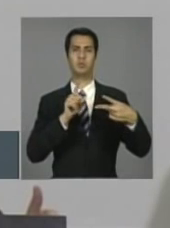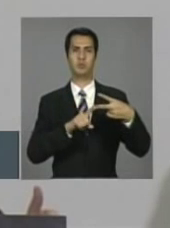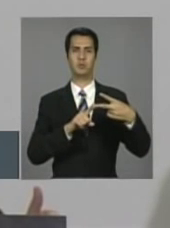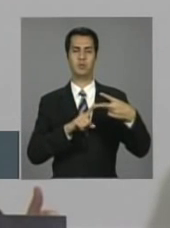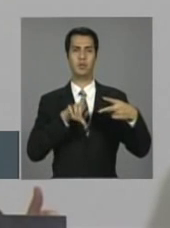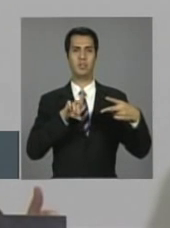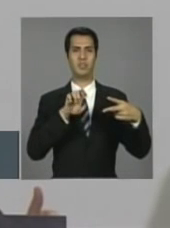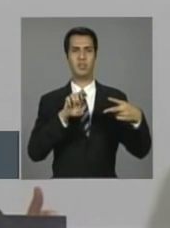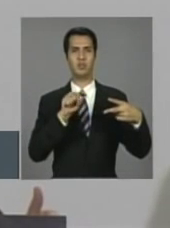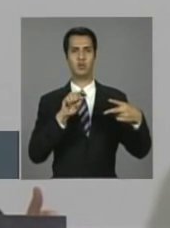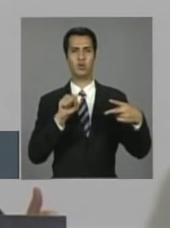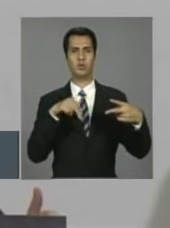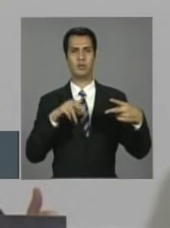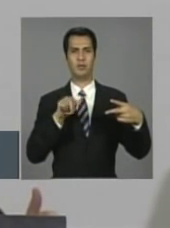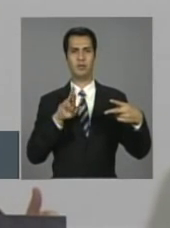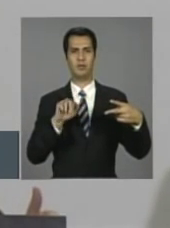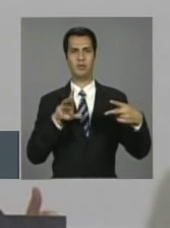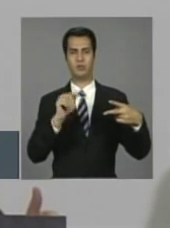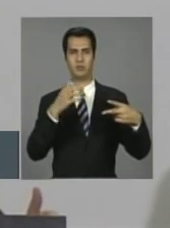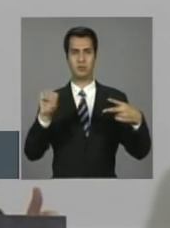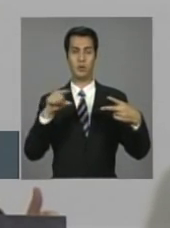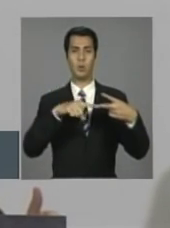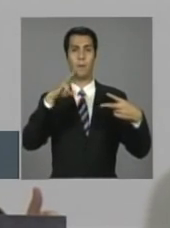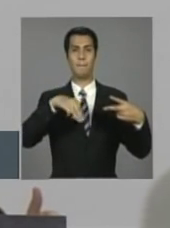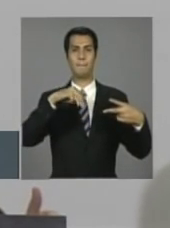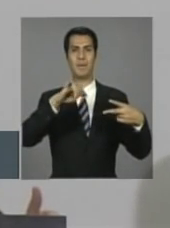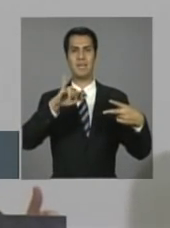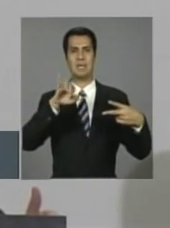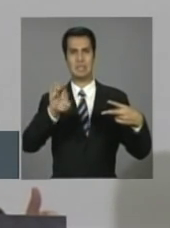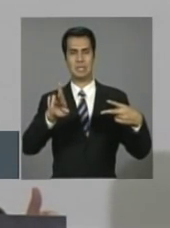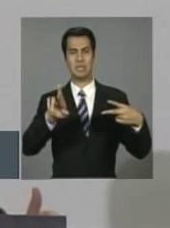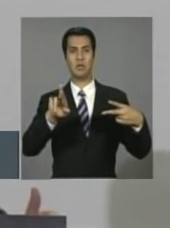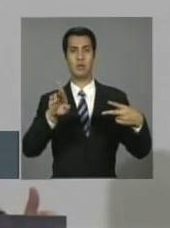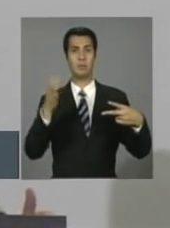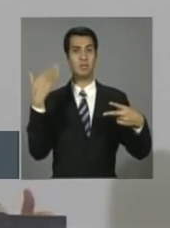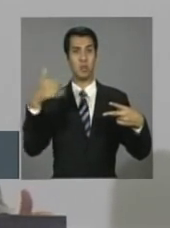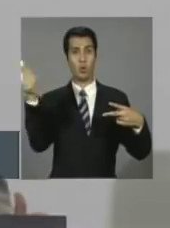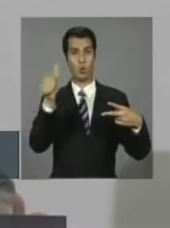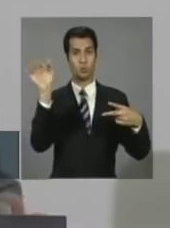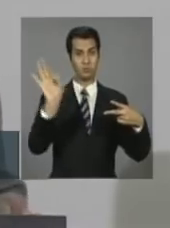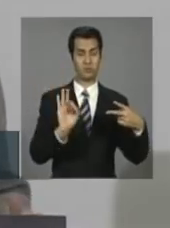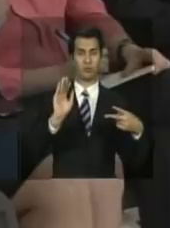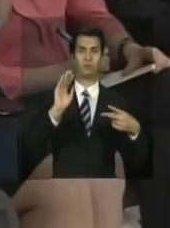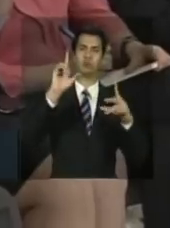a redução do MEI de 11% para 5%.